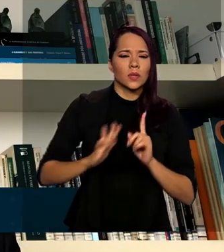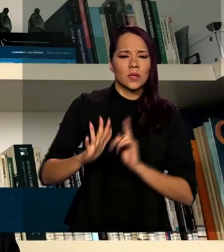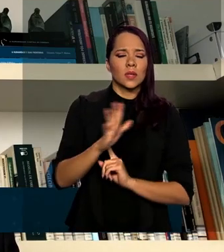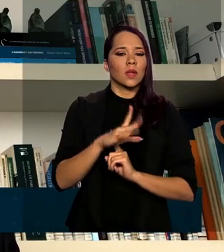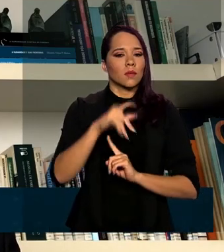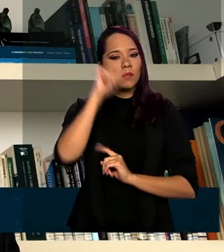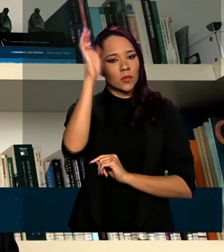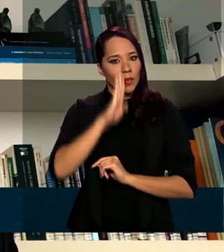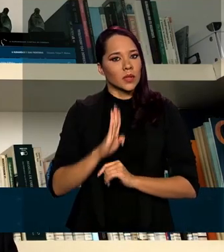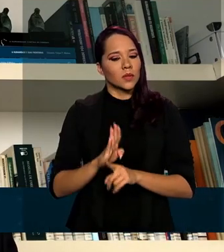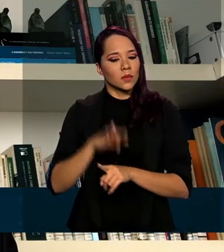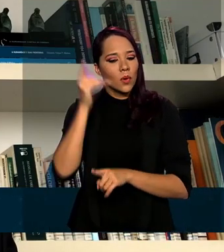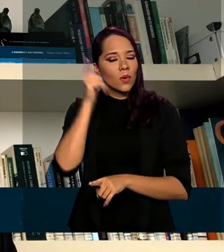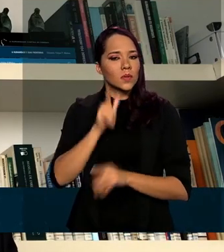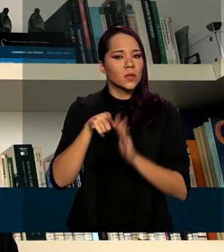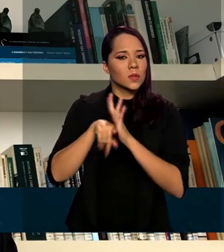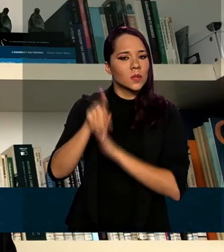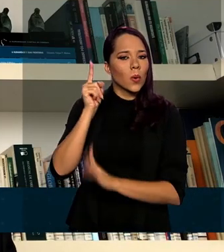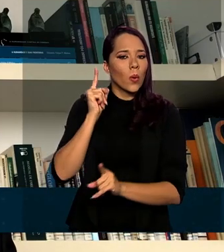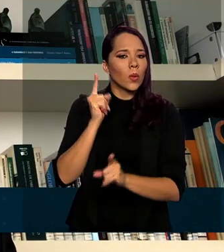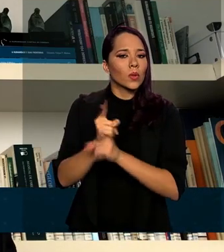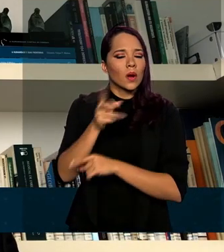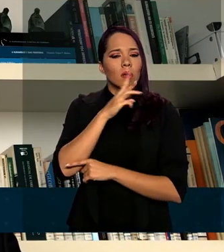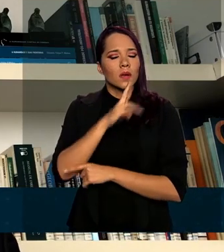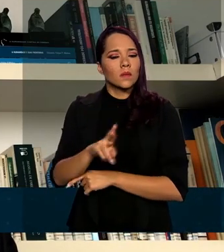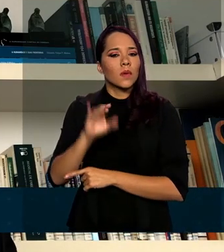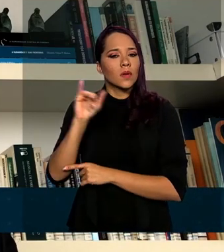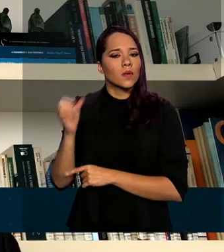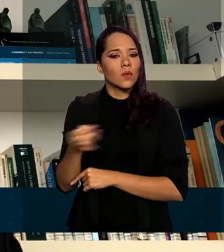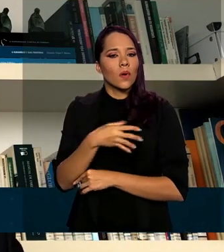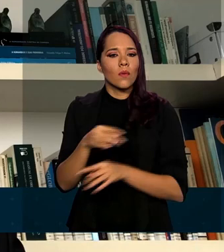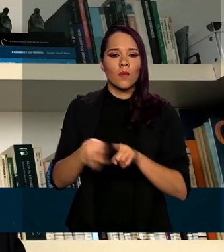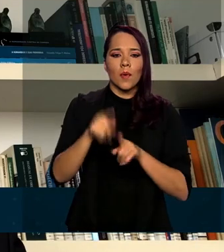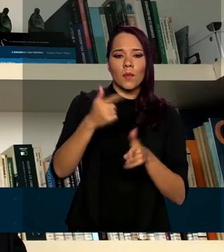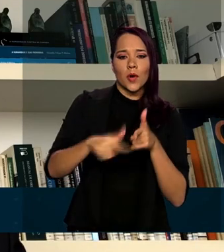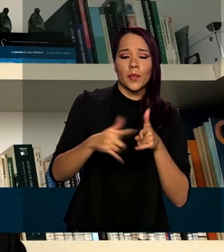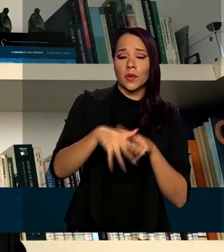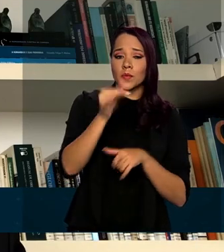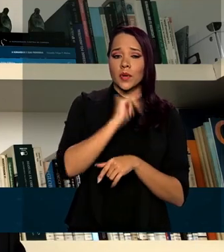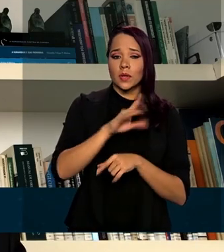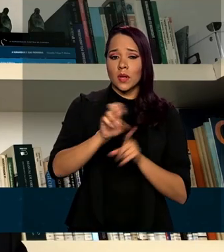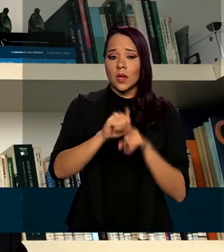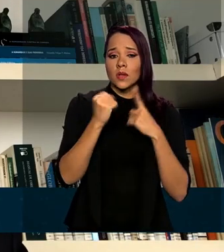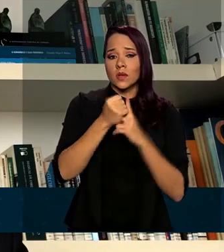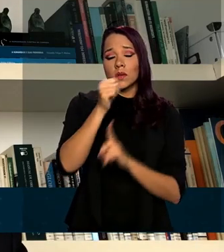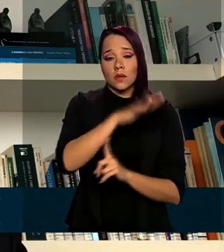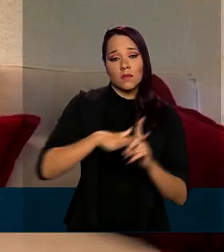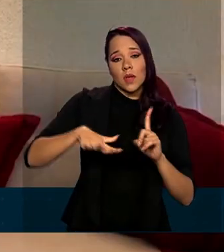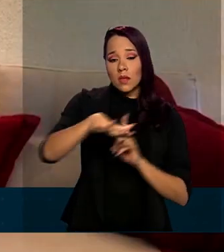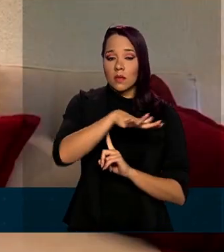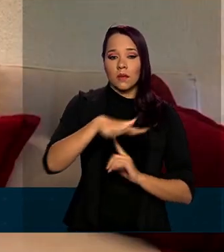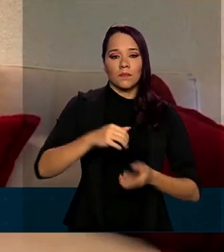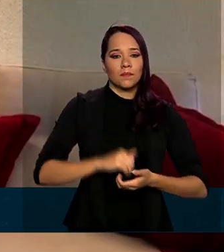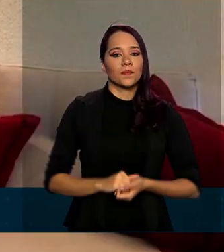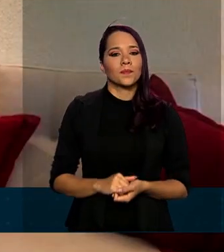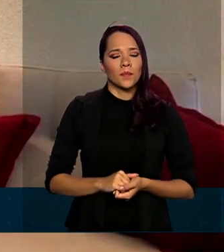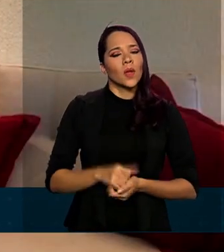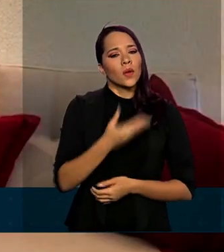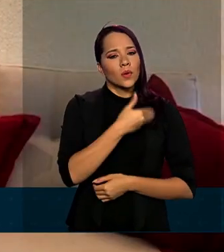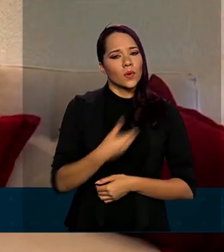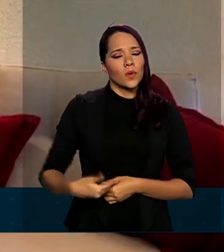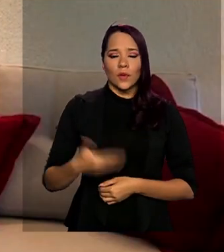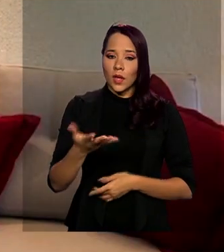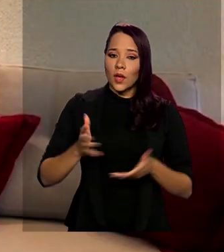a gente consiga encontrar soluções inovadoras para problemas, por exemplo, socioambientais que nos afligem. E o governo quer